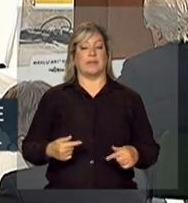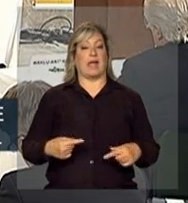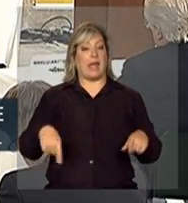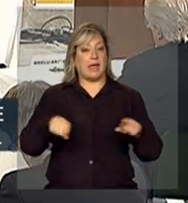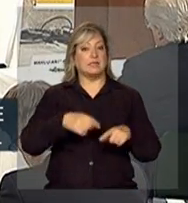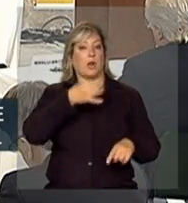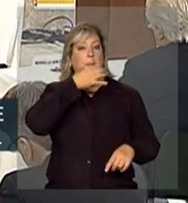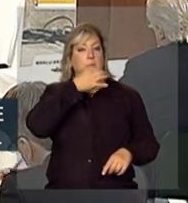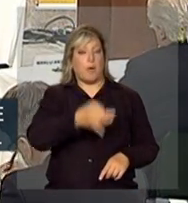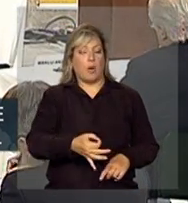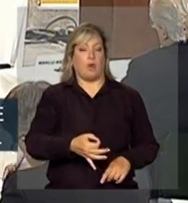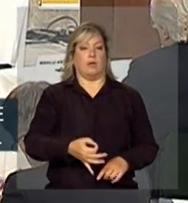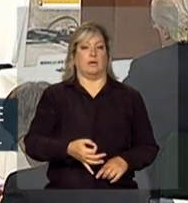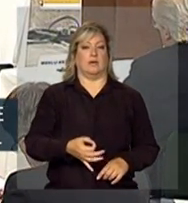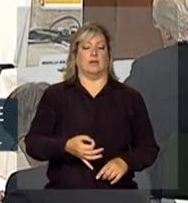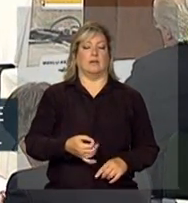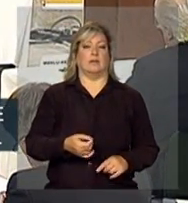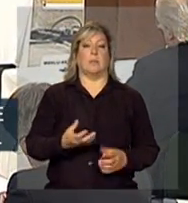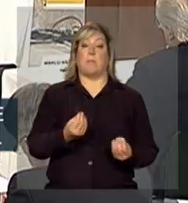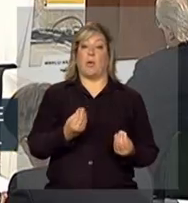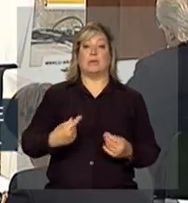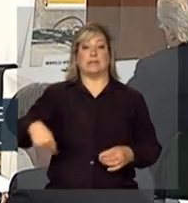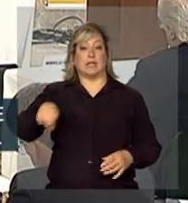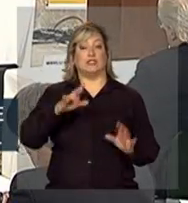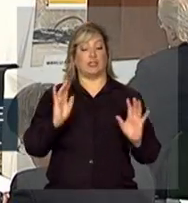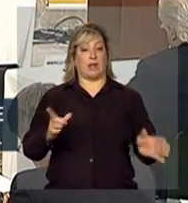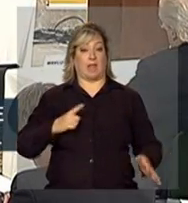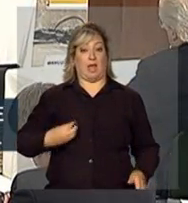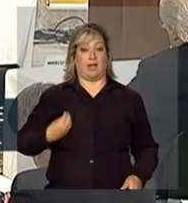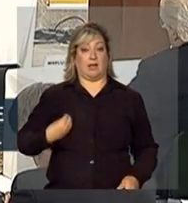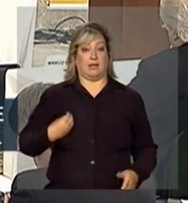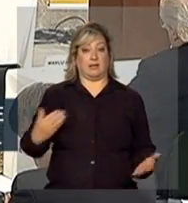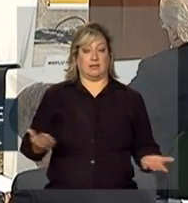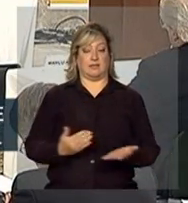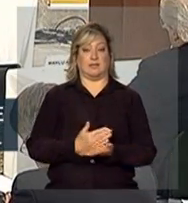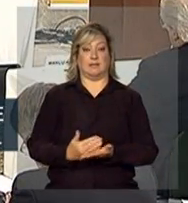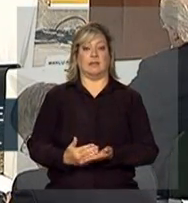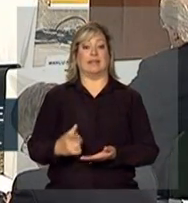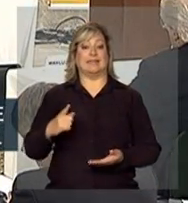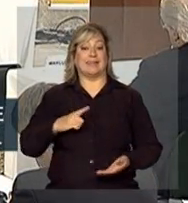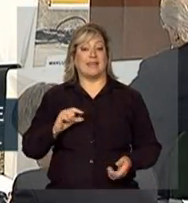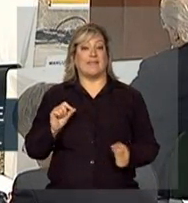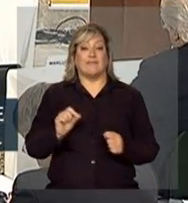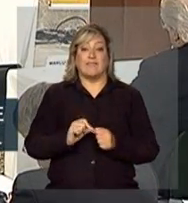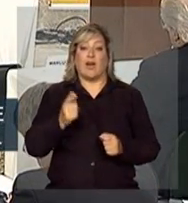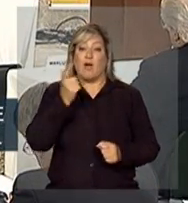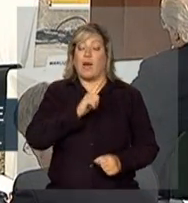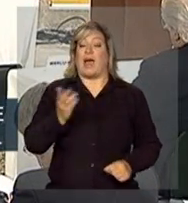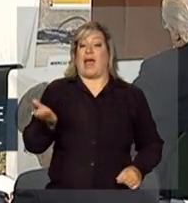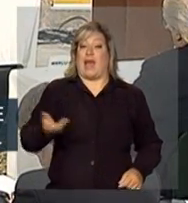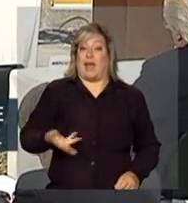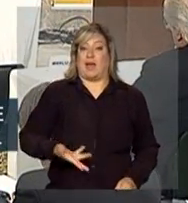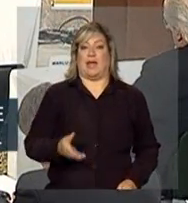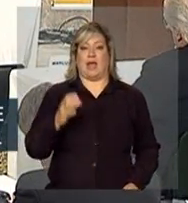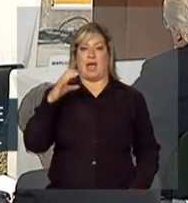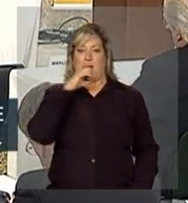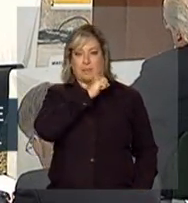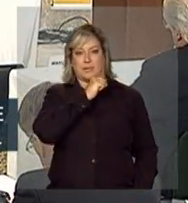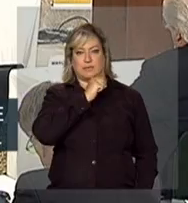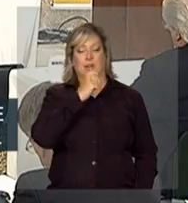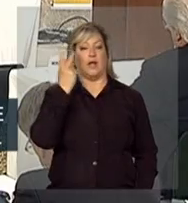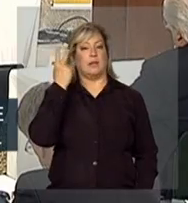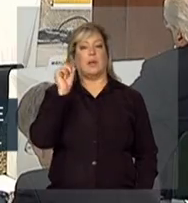propostas, muitas delas já em andamento, tenham trânsito rápido, para que nós possamos